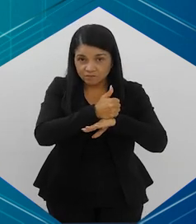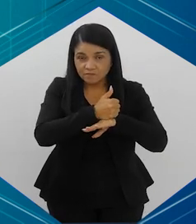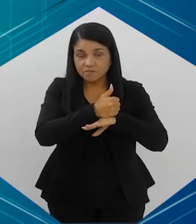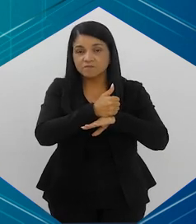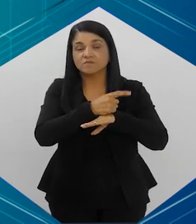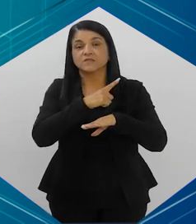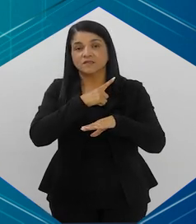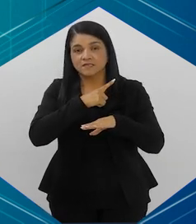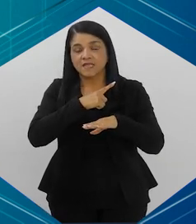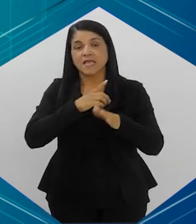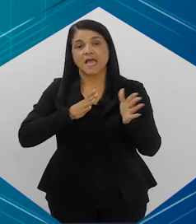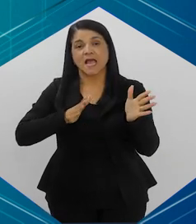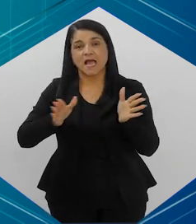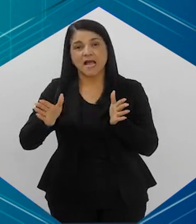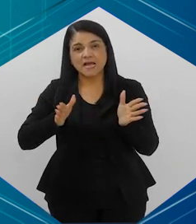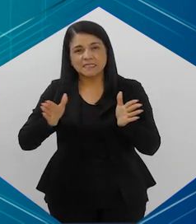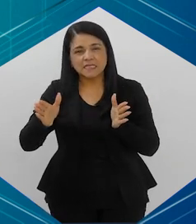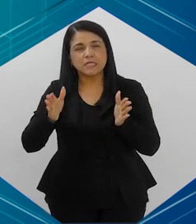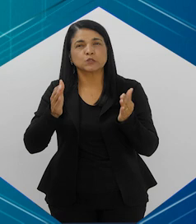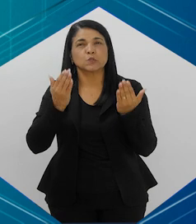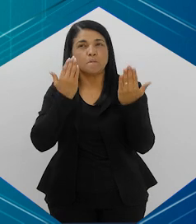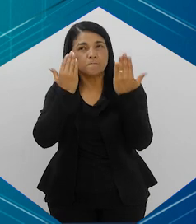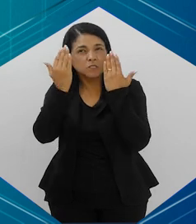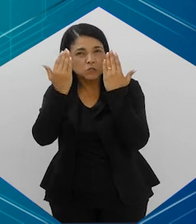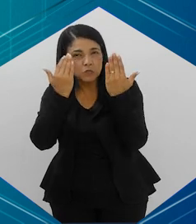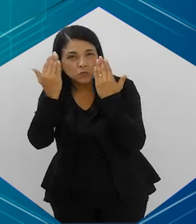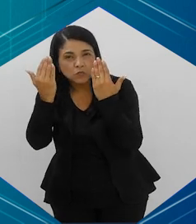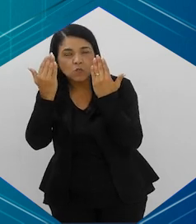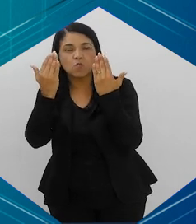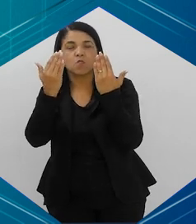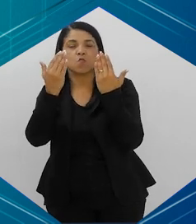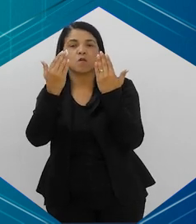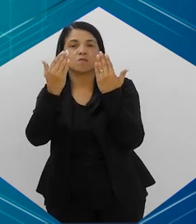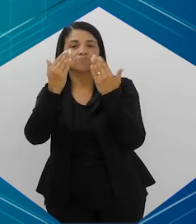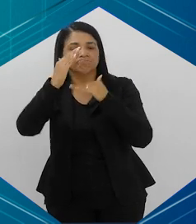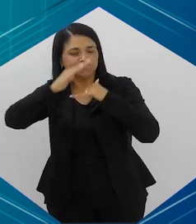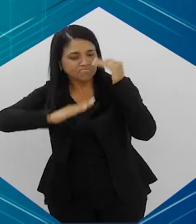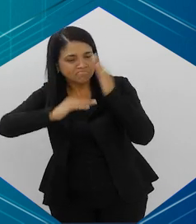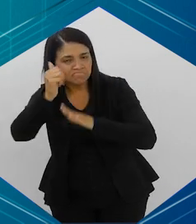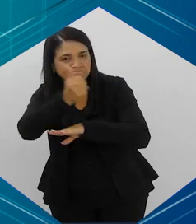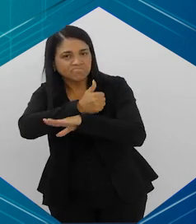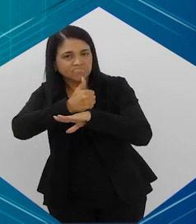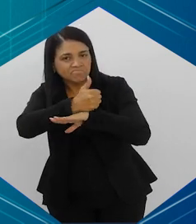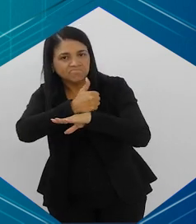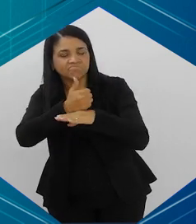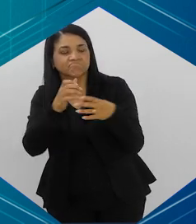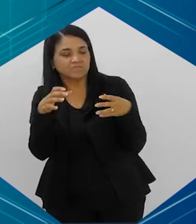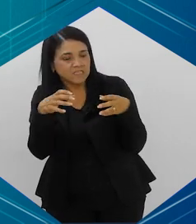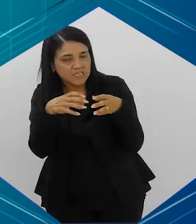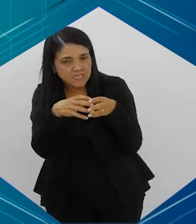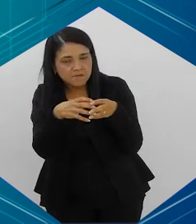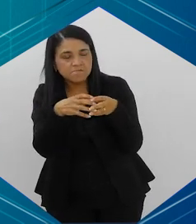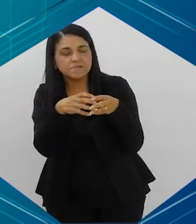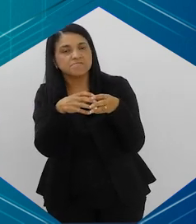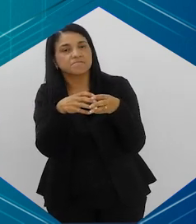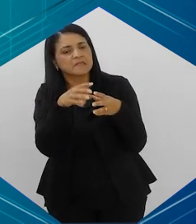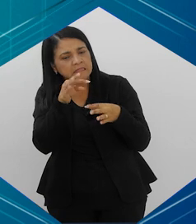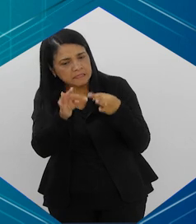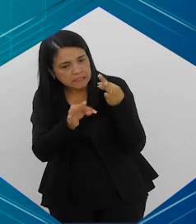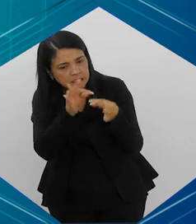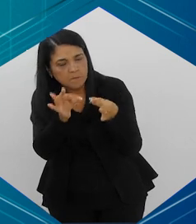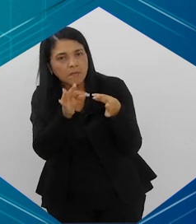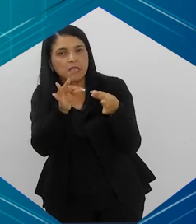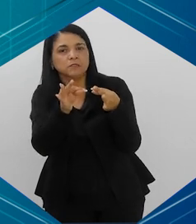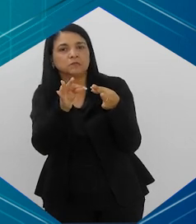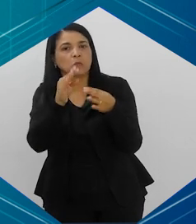que tem acesso a um médico, tem acesso a uma psicóloga e realmente busca o tratamento. Eu acho que esse é um